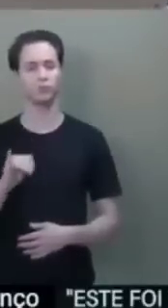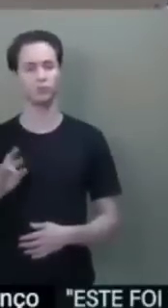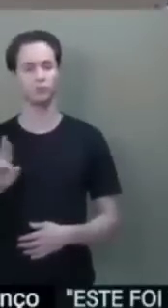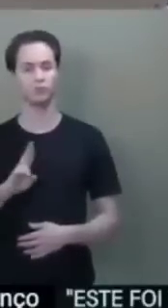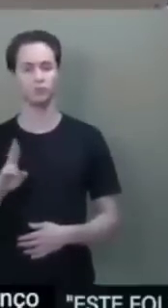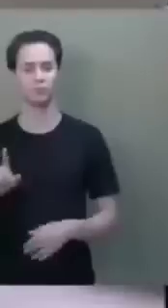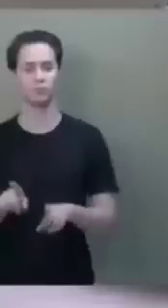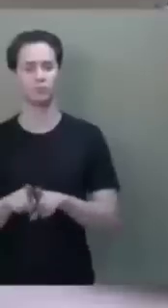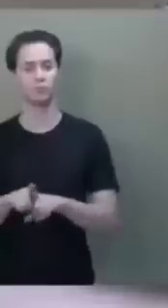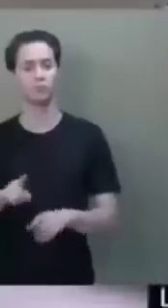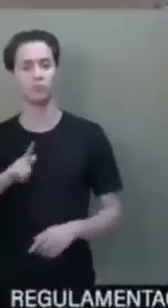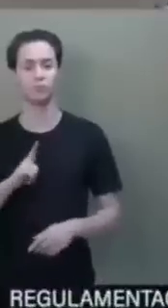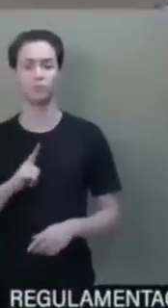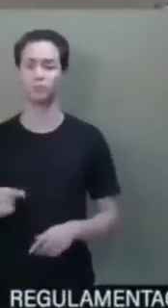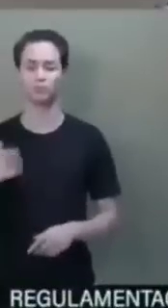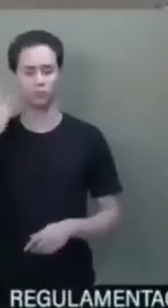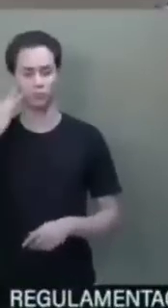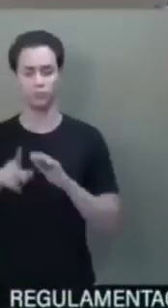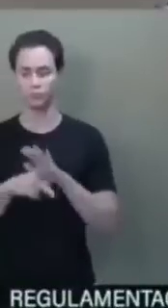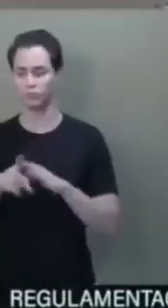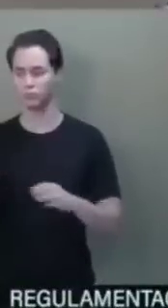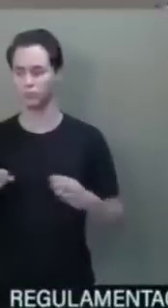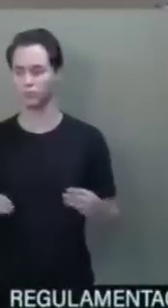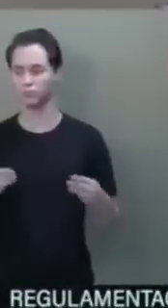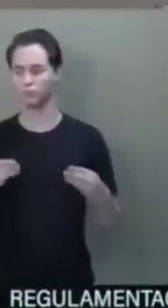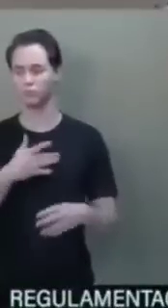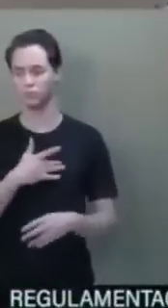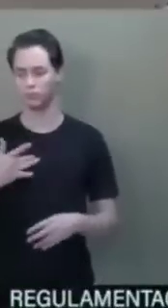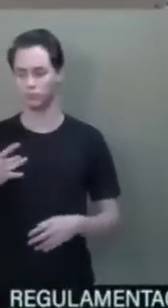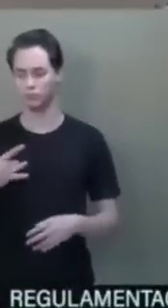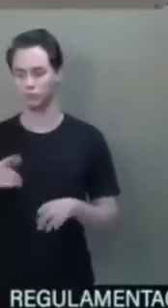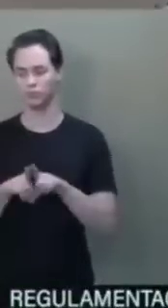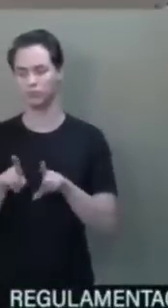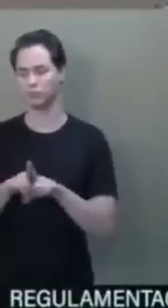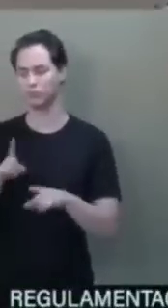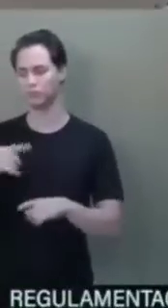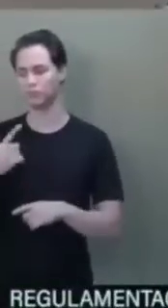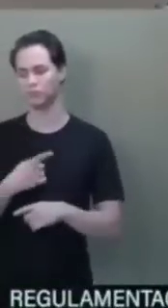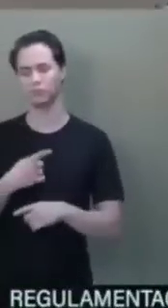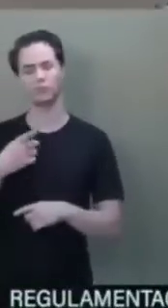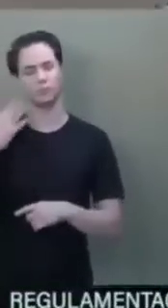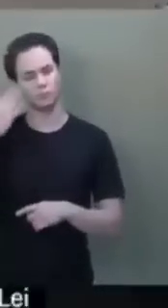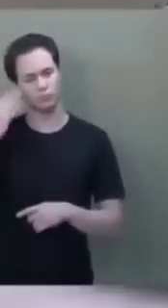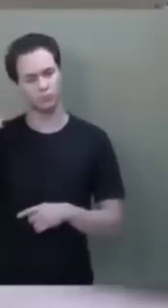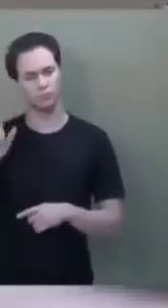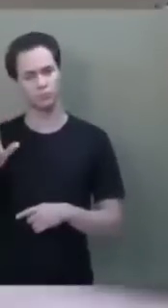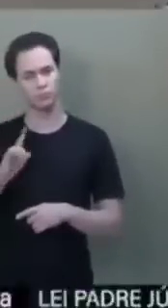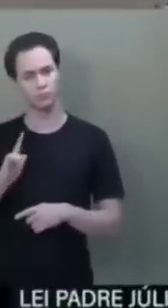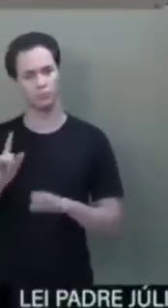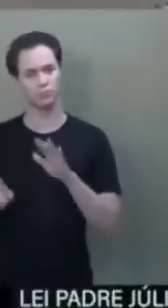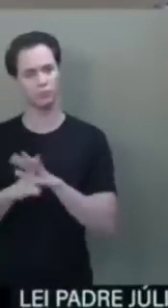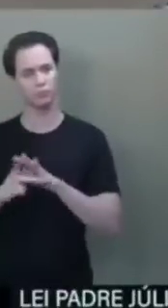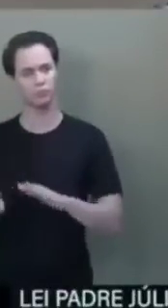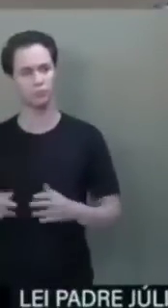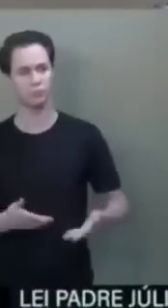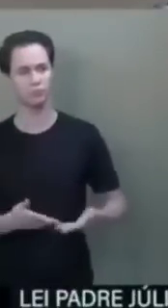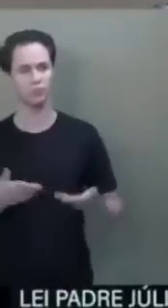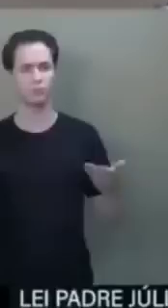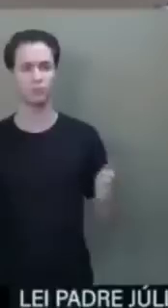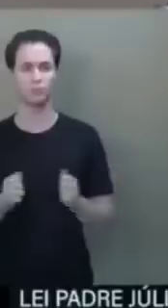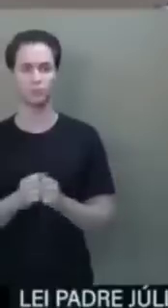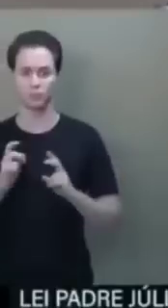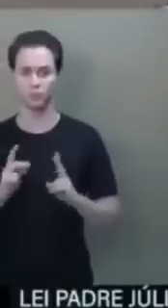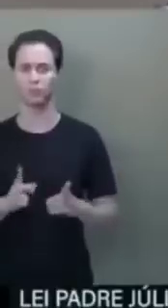orçamento normal do Ministério da Saúde, que, sem os quais, senador exalci, não haveria recurso para a farmácia popular. Como eu tenho